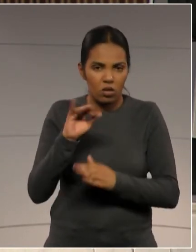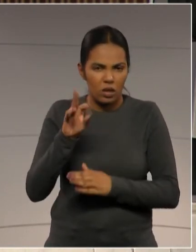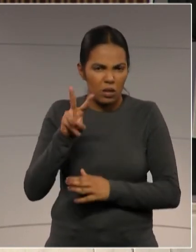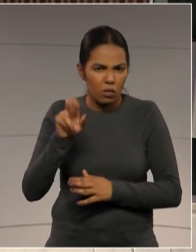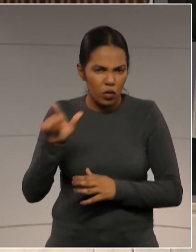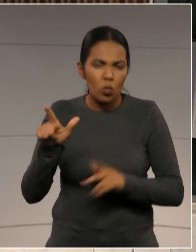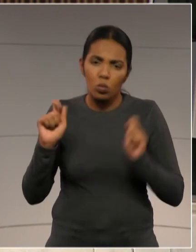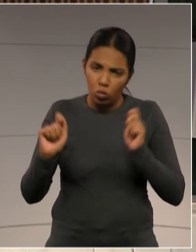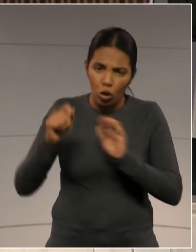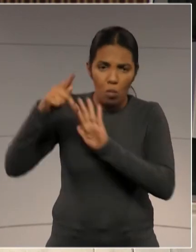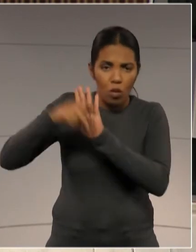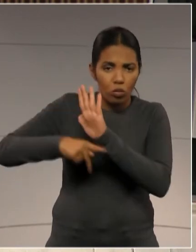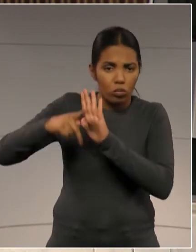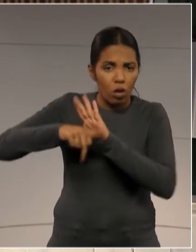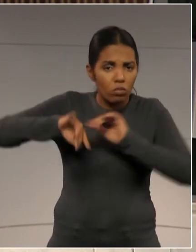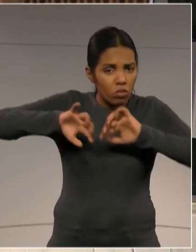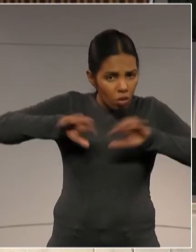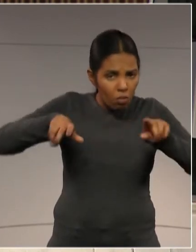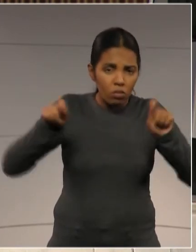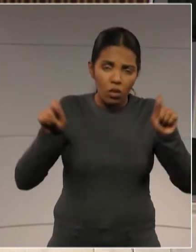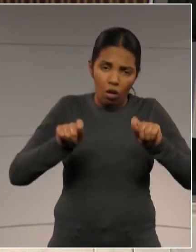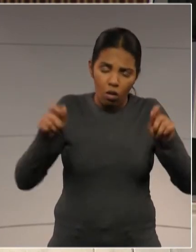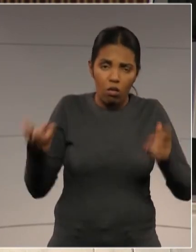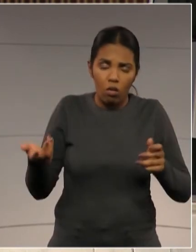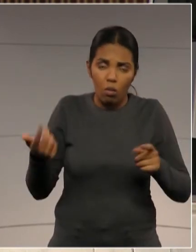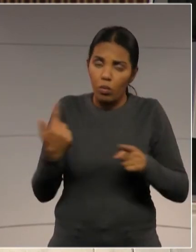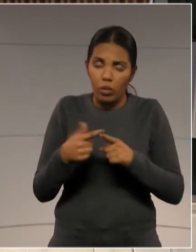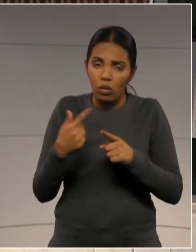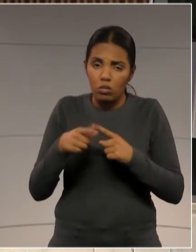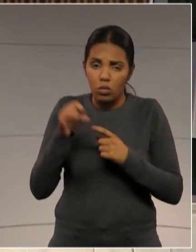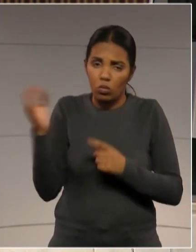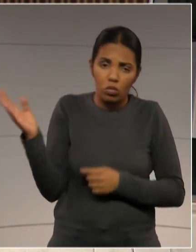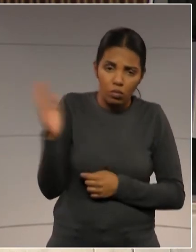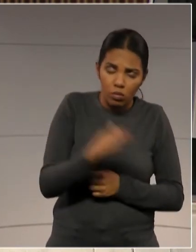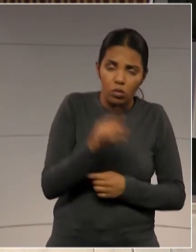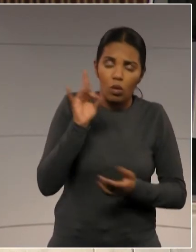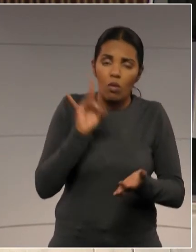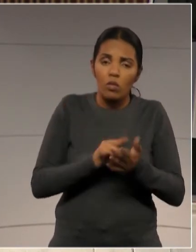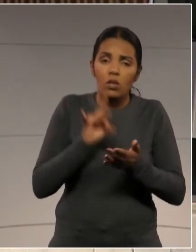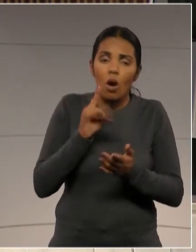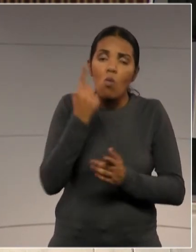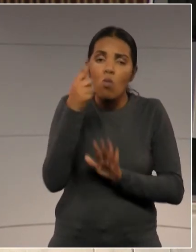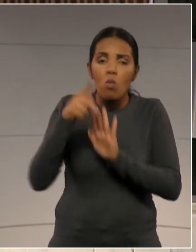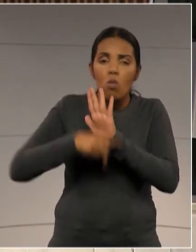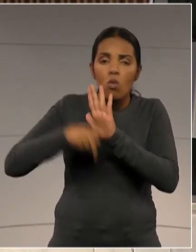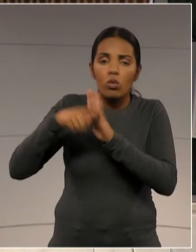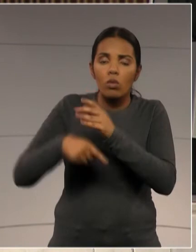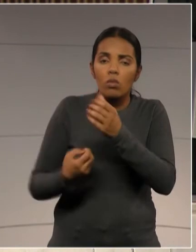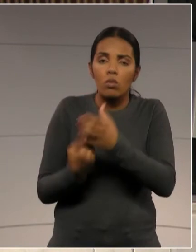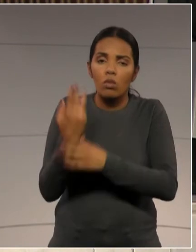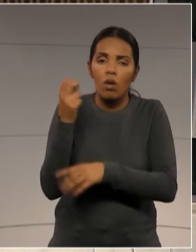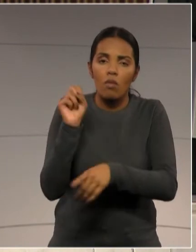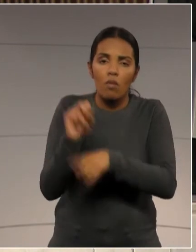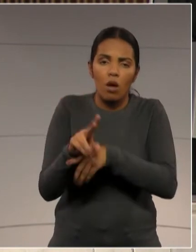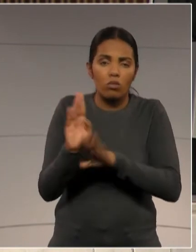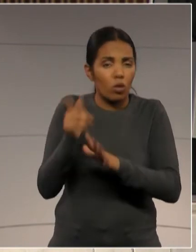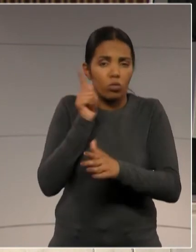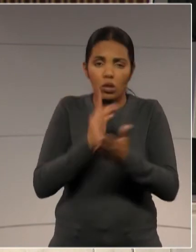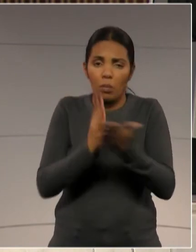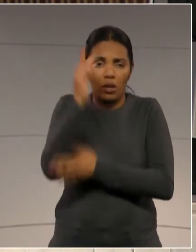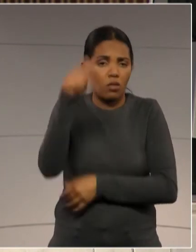para ser aprovado, já teria sido aprovado, inclusive, Sr. Presidente, criando essas funções gratificadas,